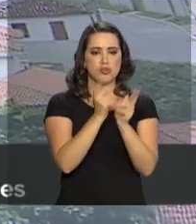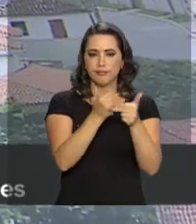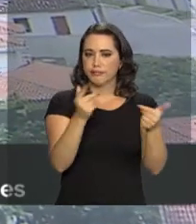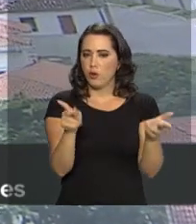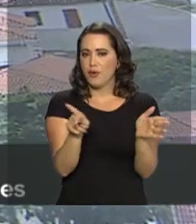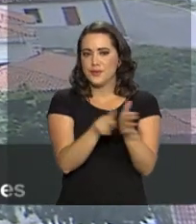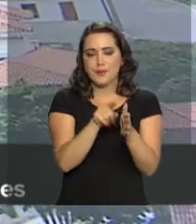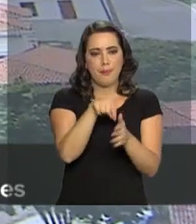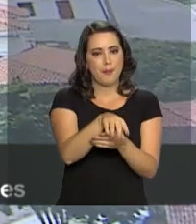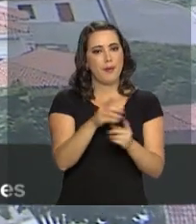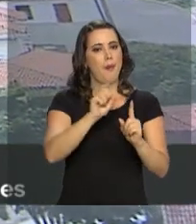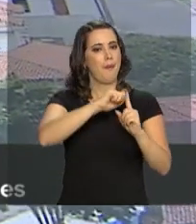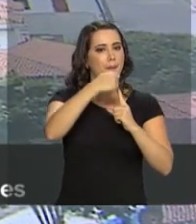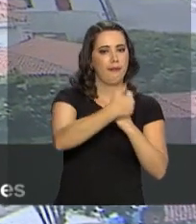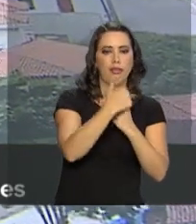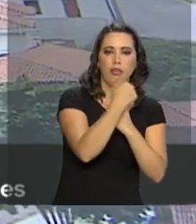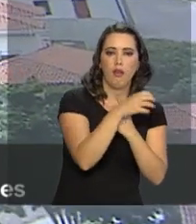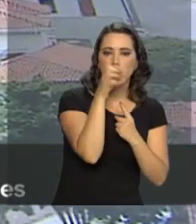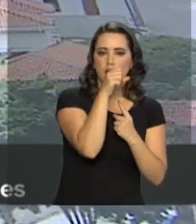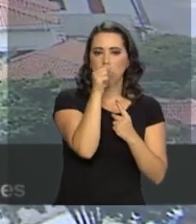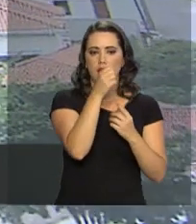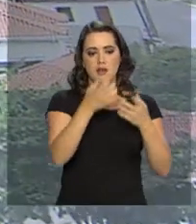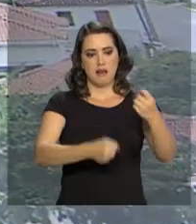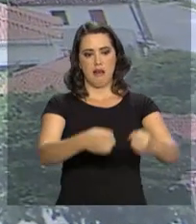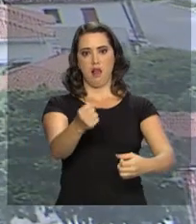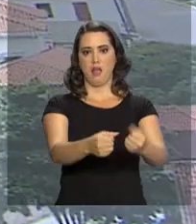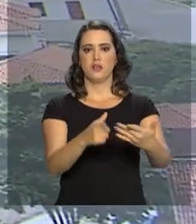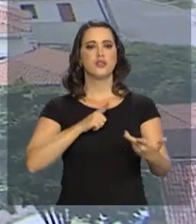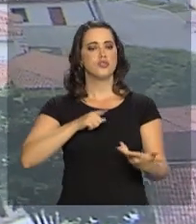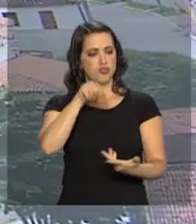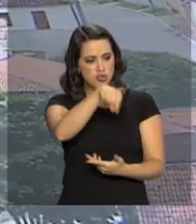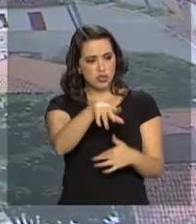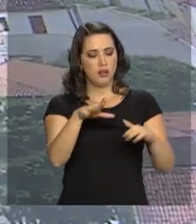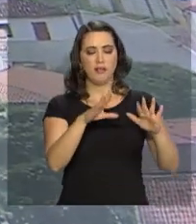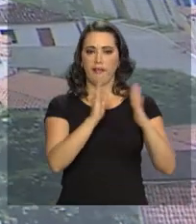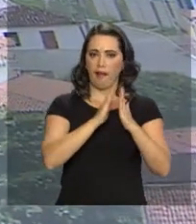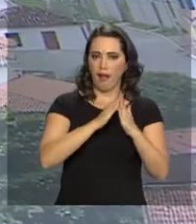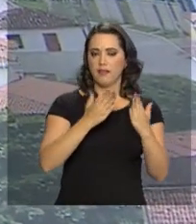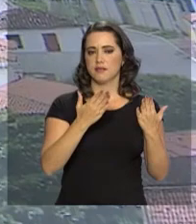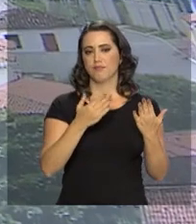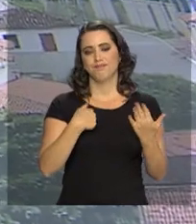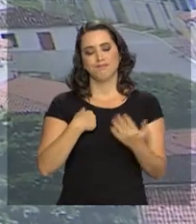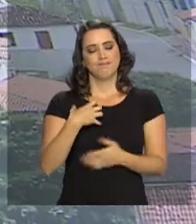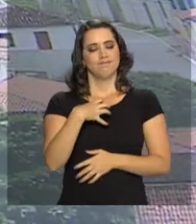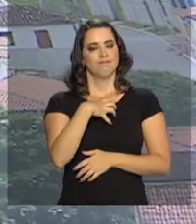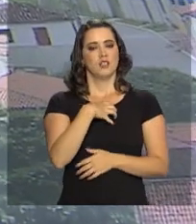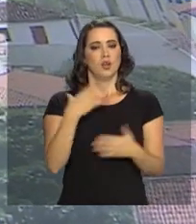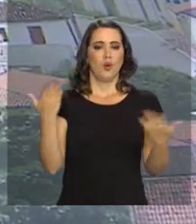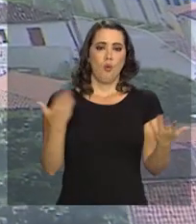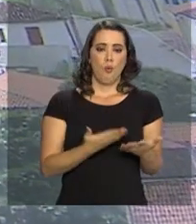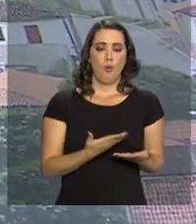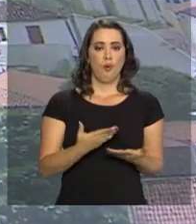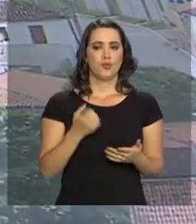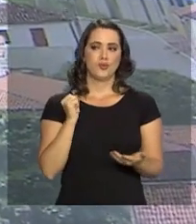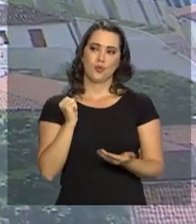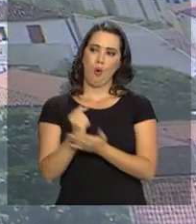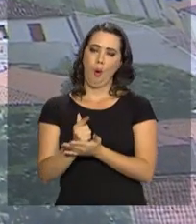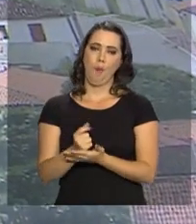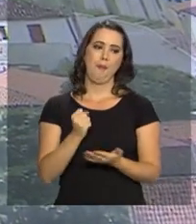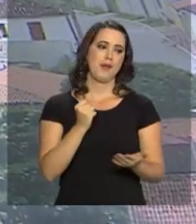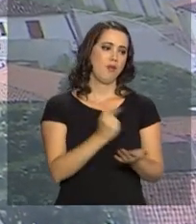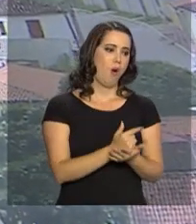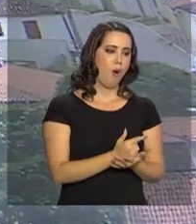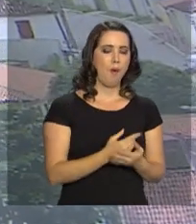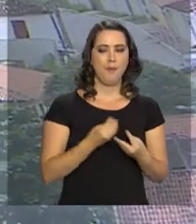beterraba, banana, laranja, leite, tudo cunhido lá. Então é uma coisa que hoje a gente compra. De que